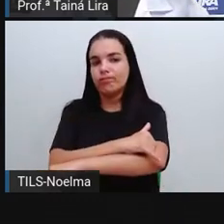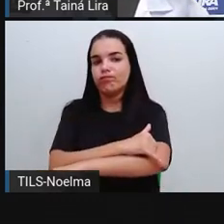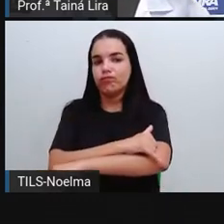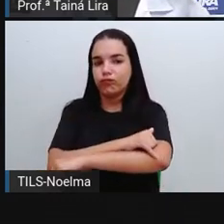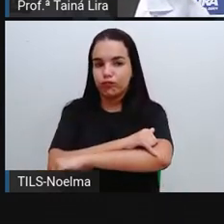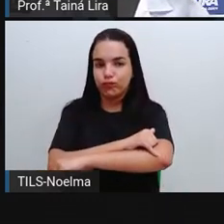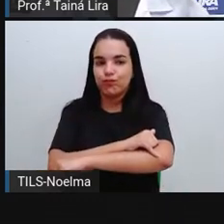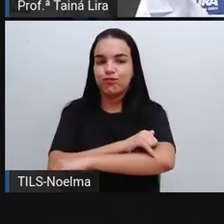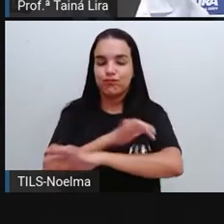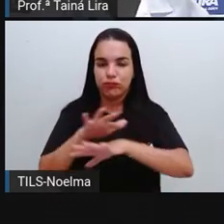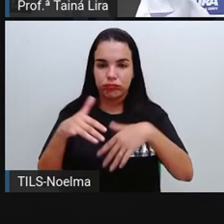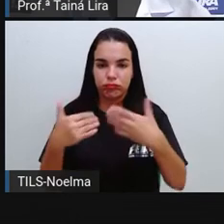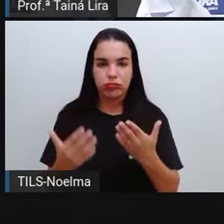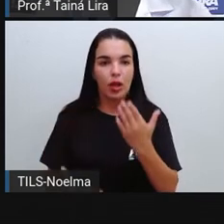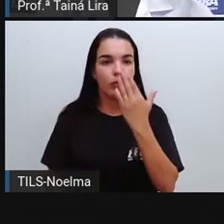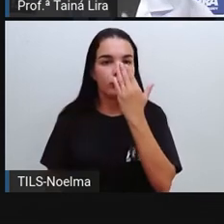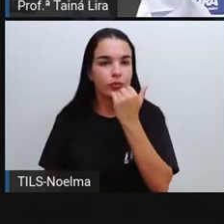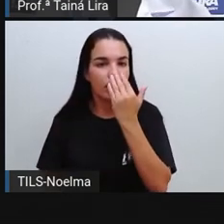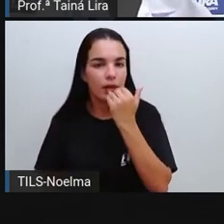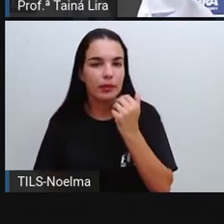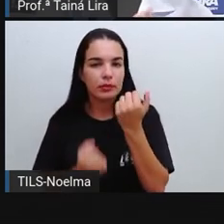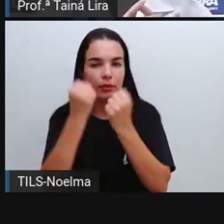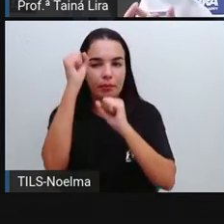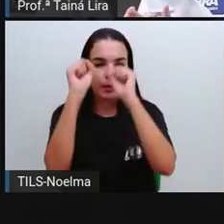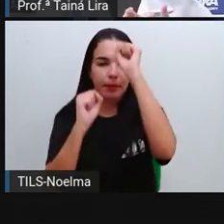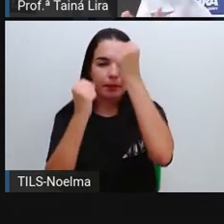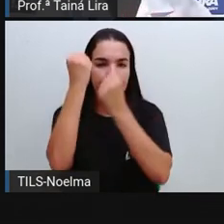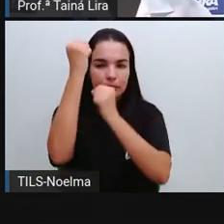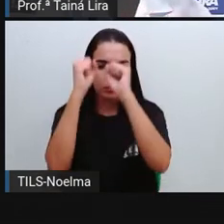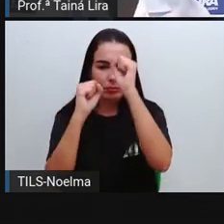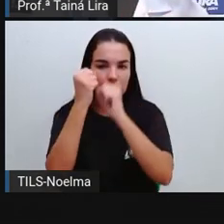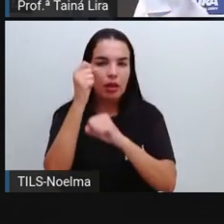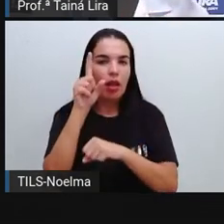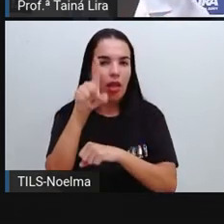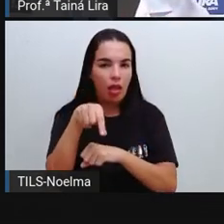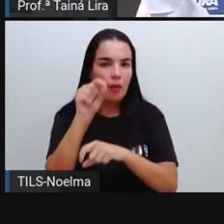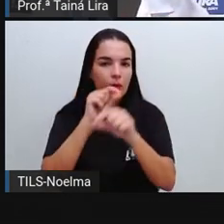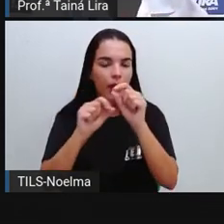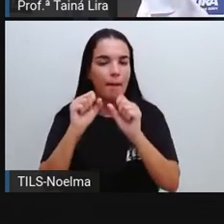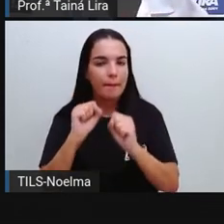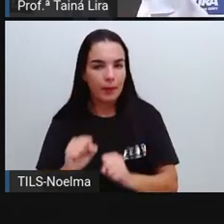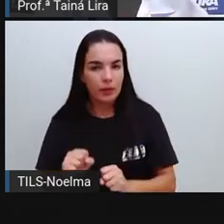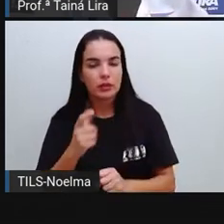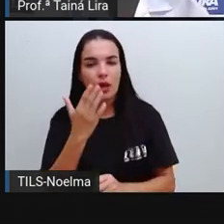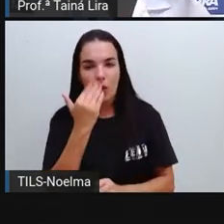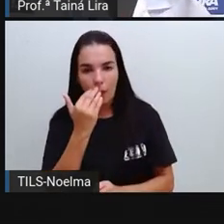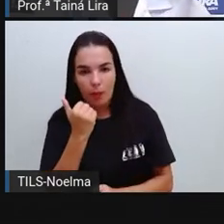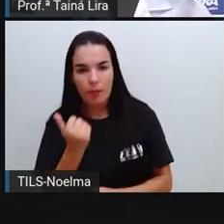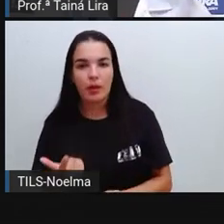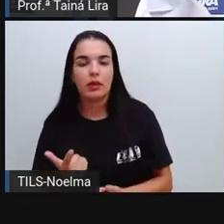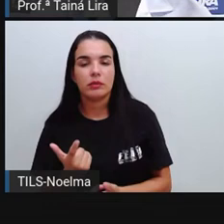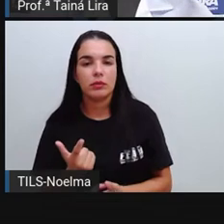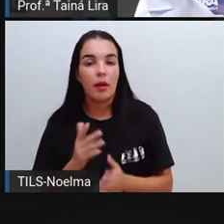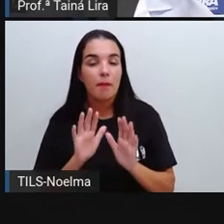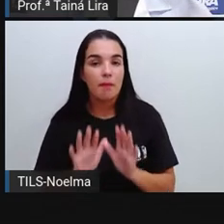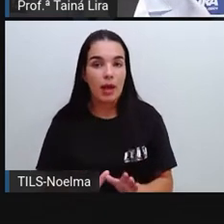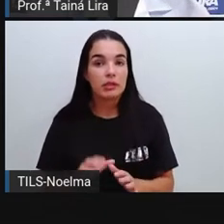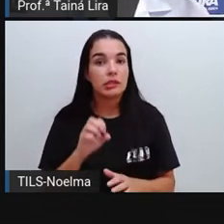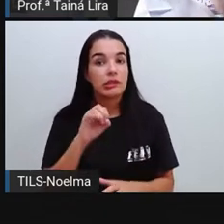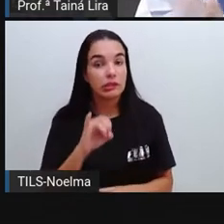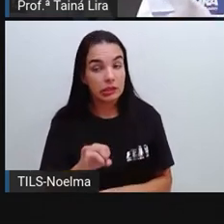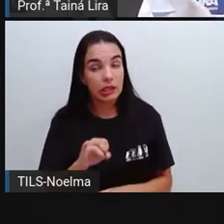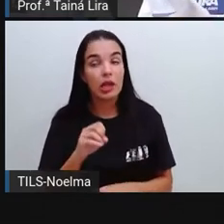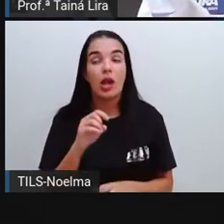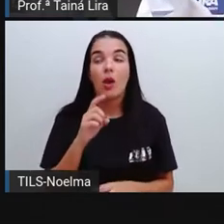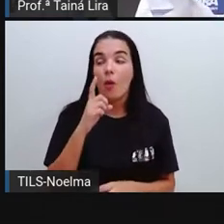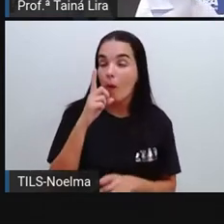os alimentos, né, industrializados, eles podem sim ser consumidos, a não ser, é claro, como